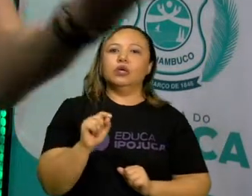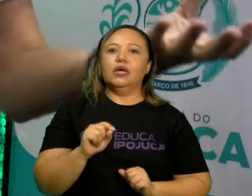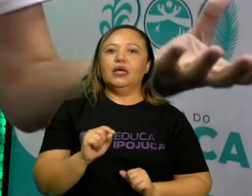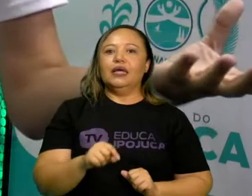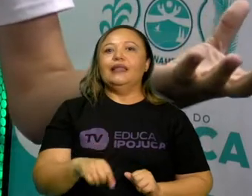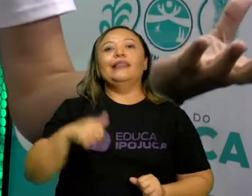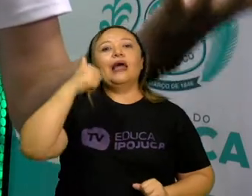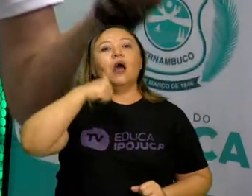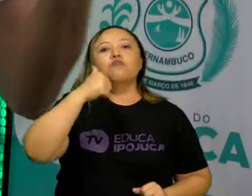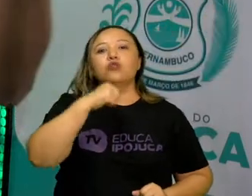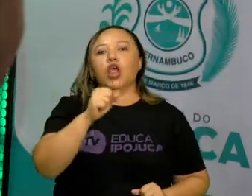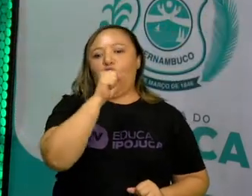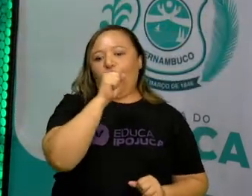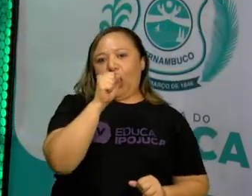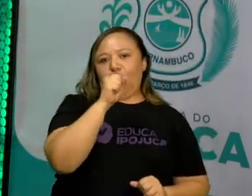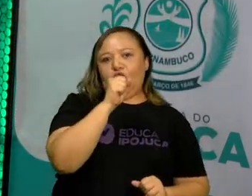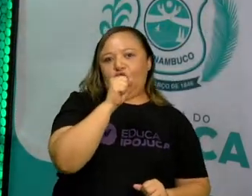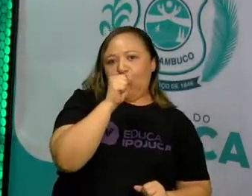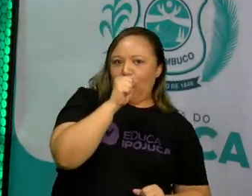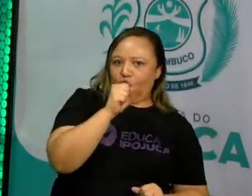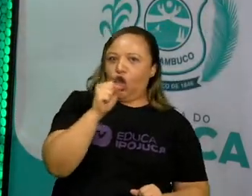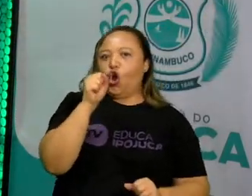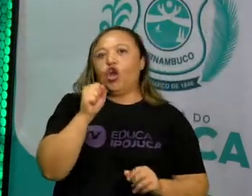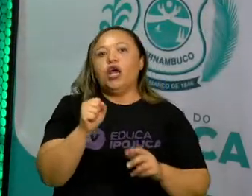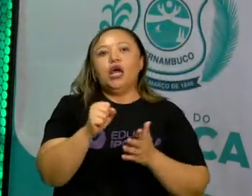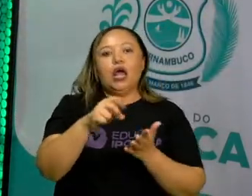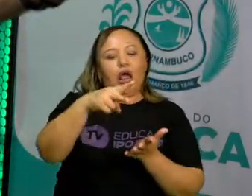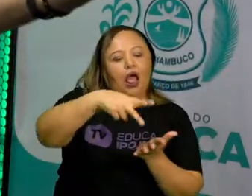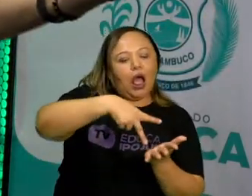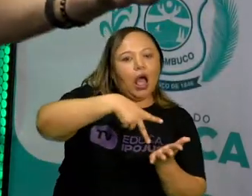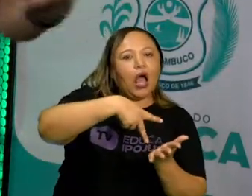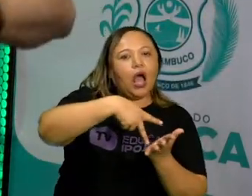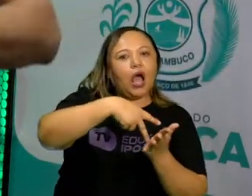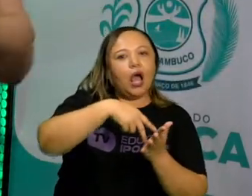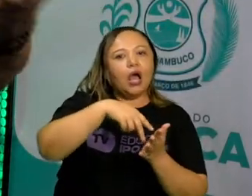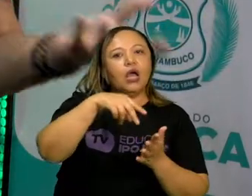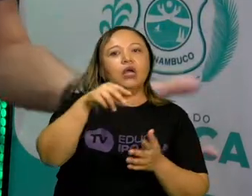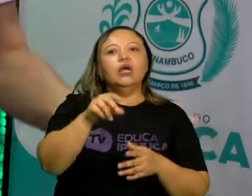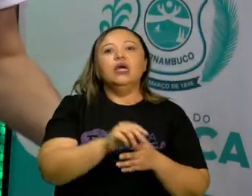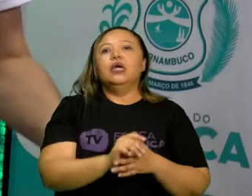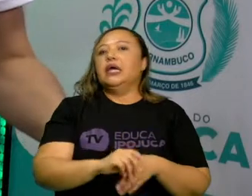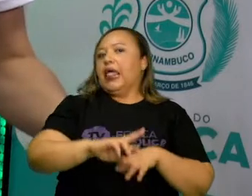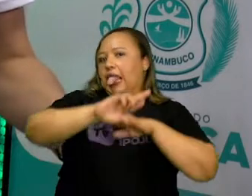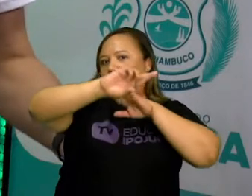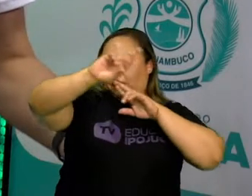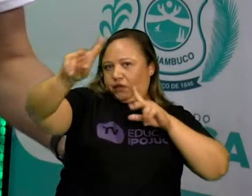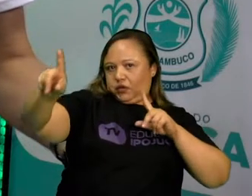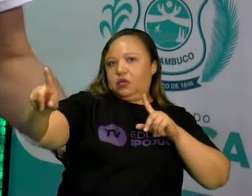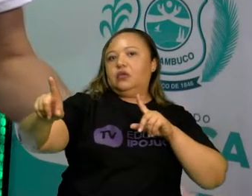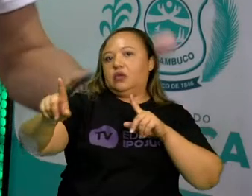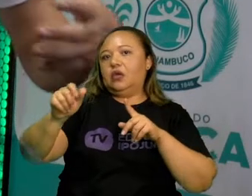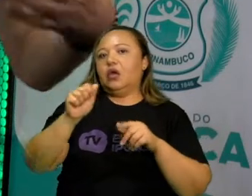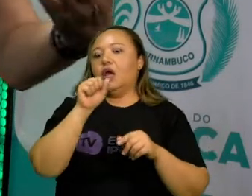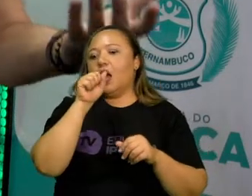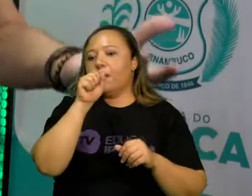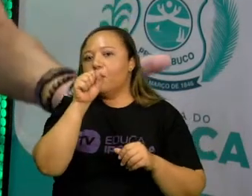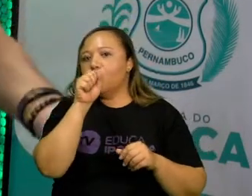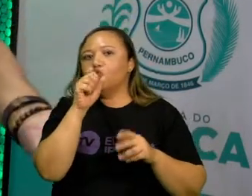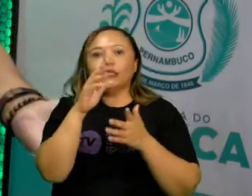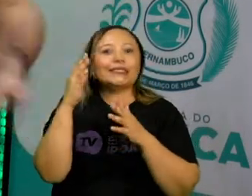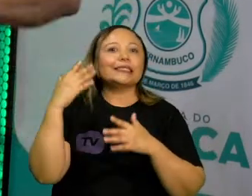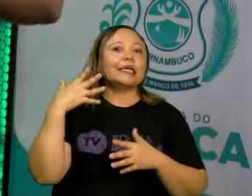Gaga e o estilo da Marisa Monte são completamente diferentes. Os estilos